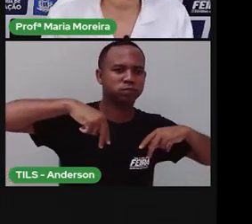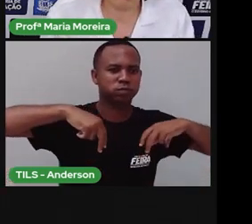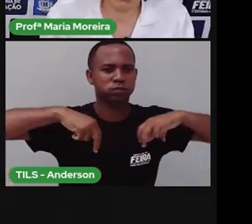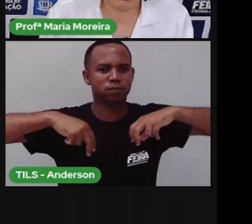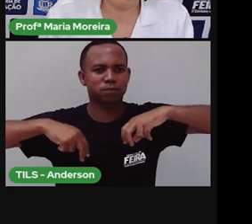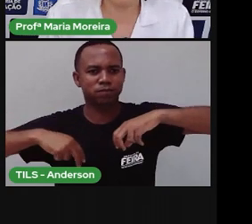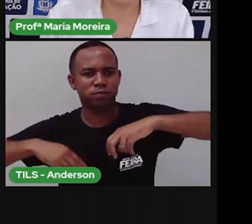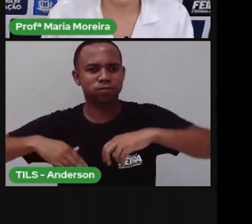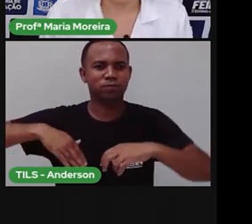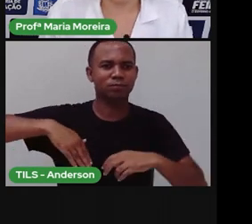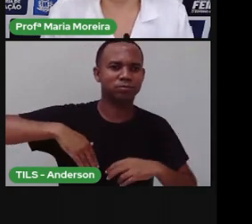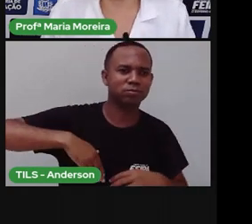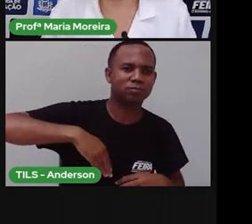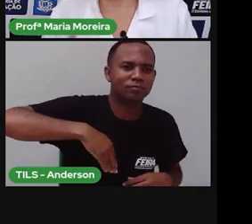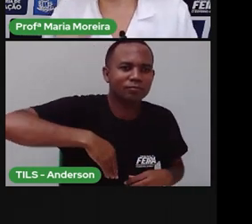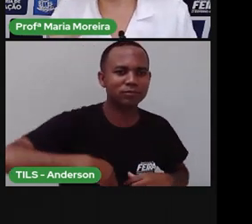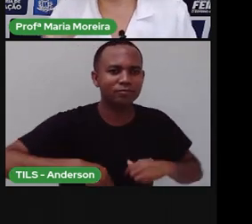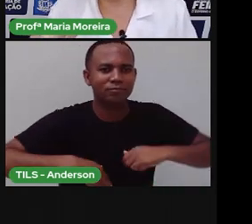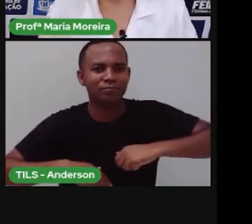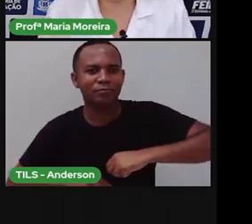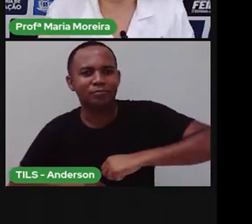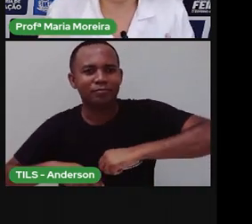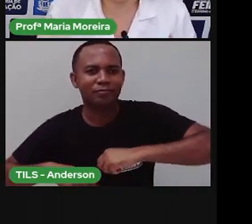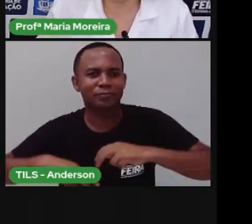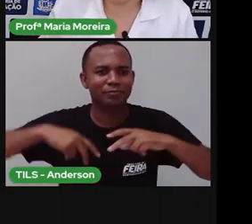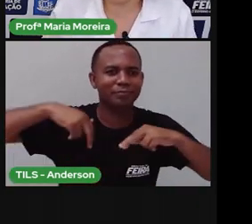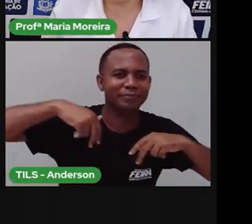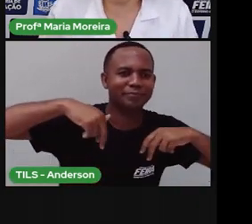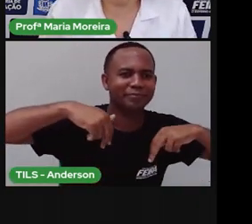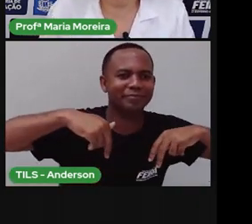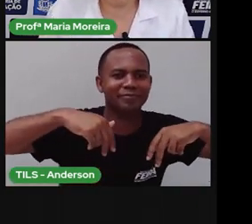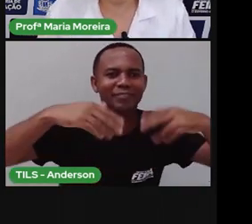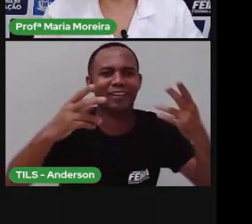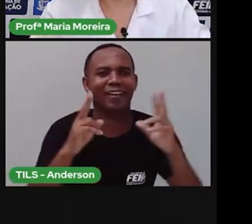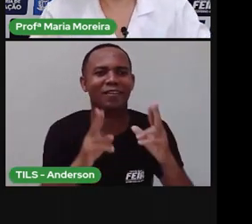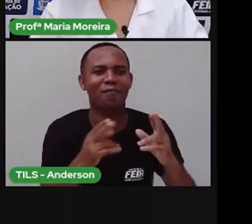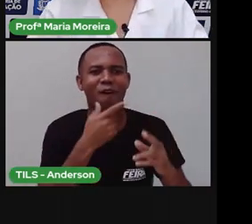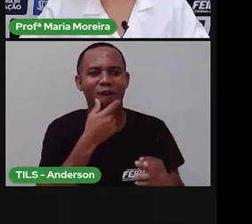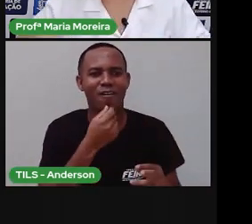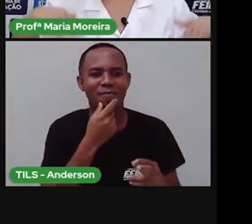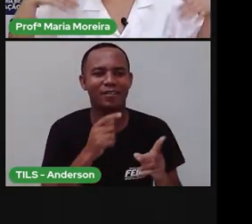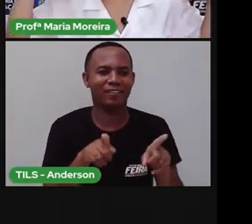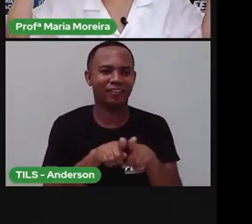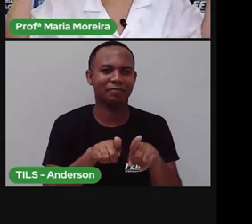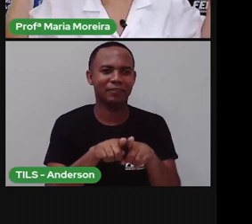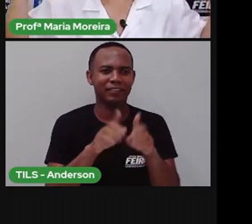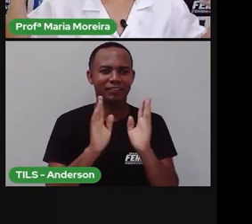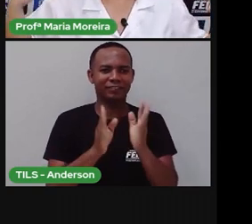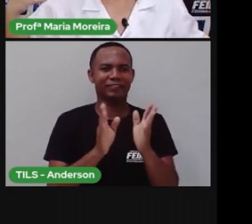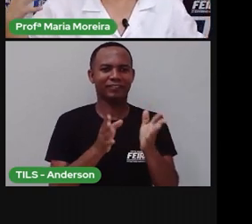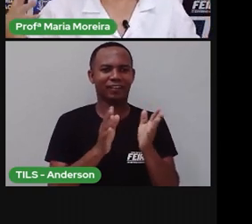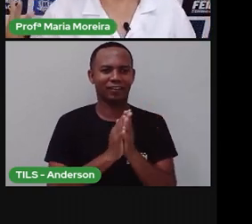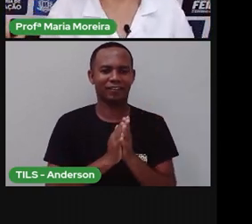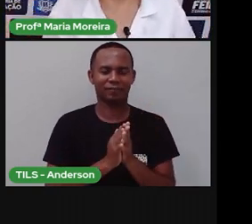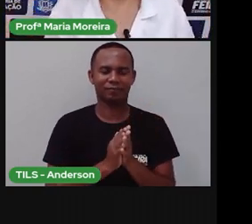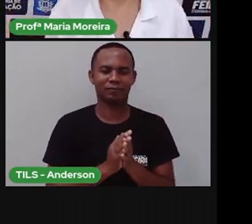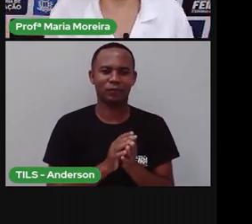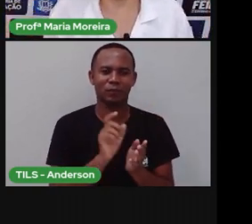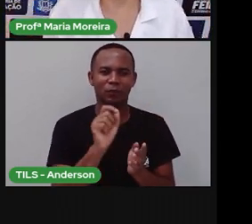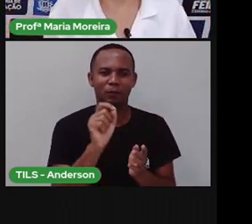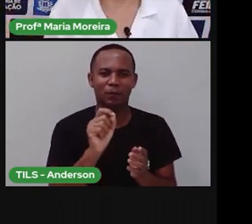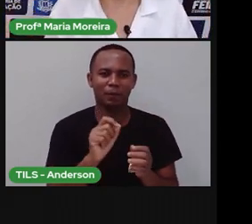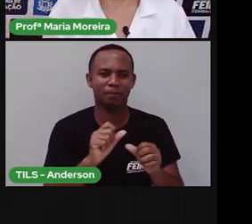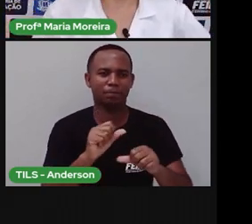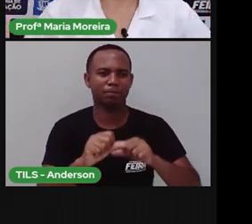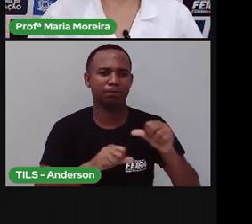com os membros inferiores. E aí, ele já fica bem parecido com o que a gente conhece do homem. E aí, ele já, já está bem em